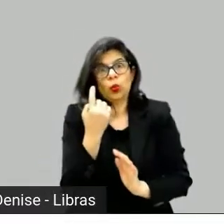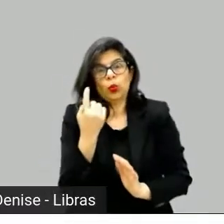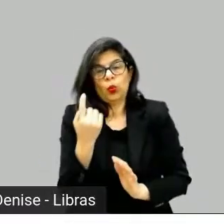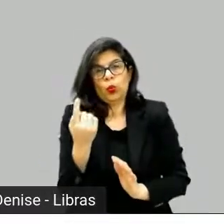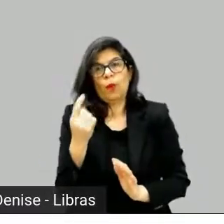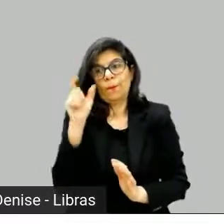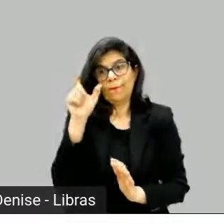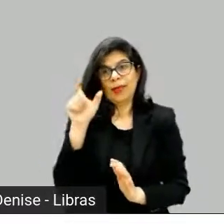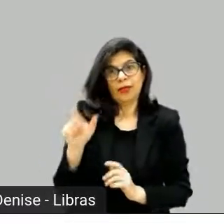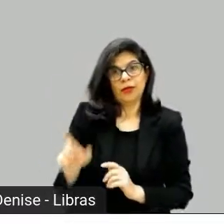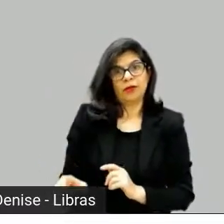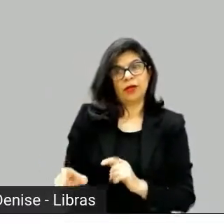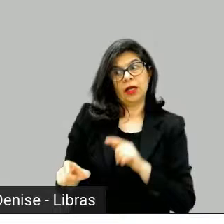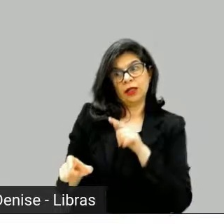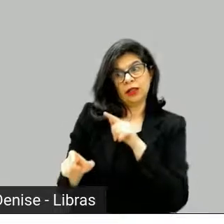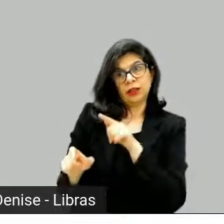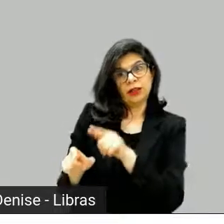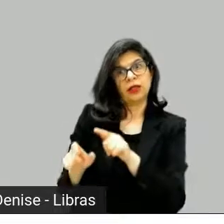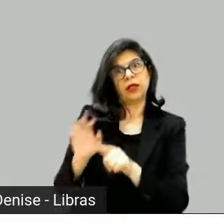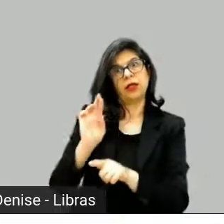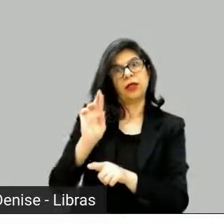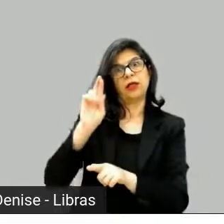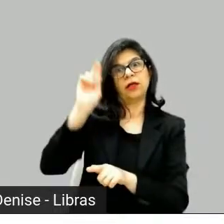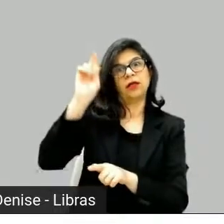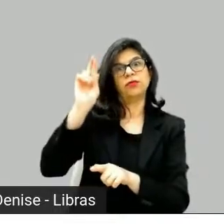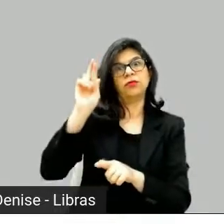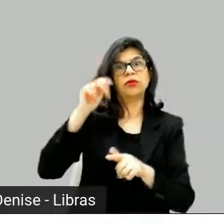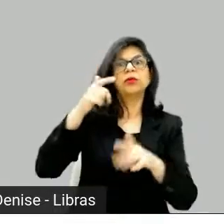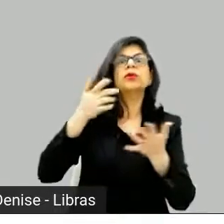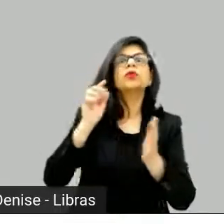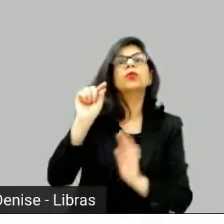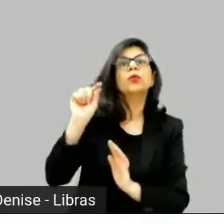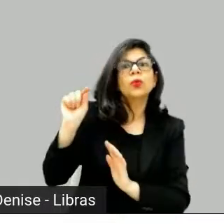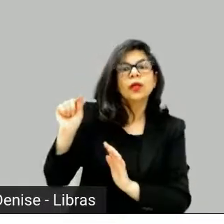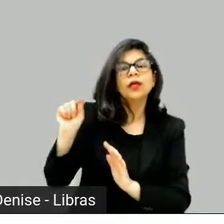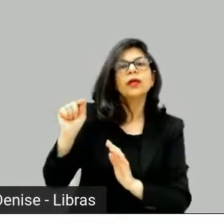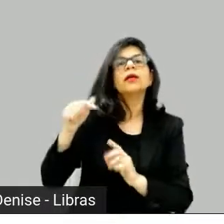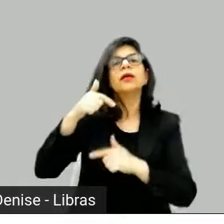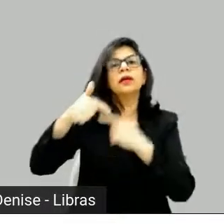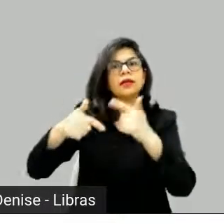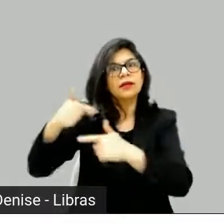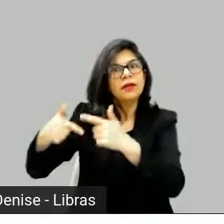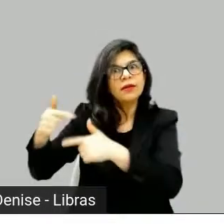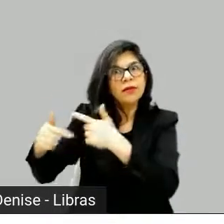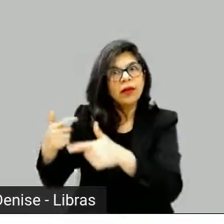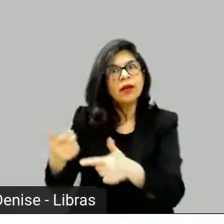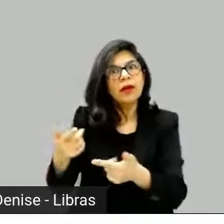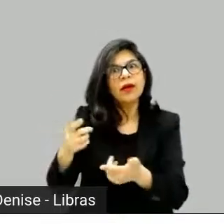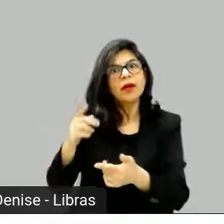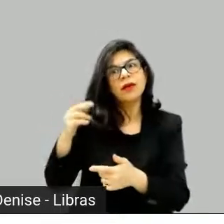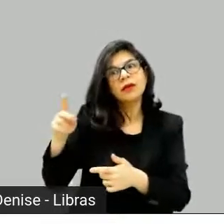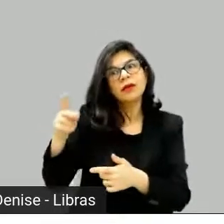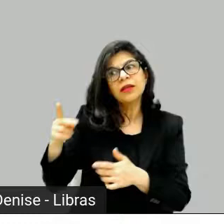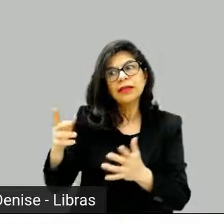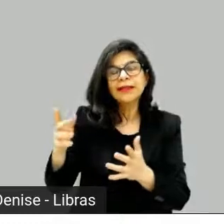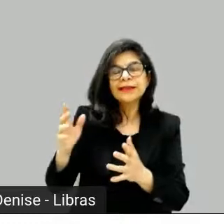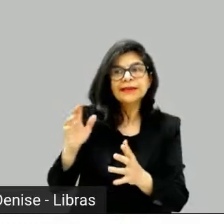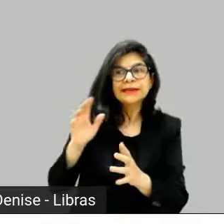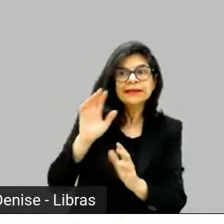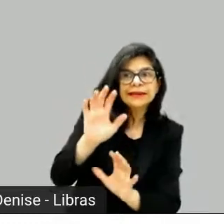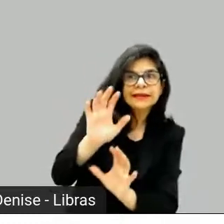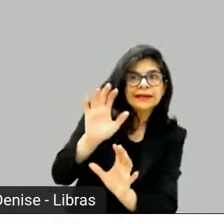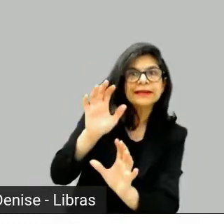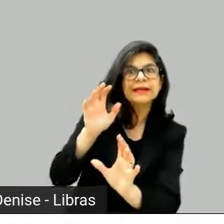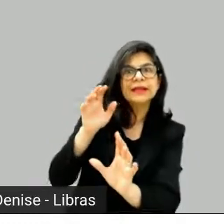função era de provocar uma tensão na protagonista, tal e tal forma. Preciso de outro personagem que faça isso.